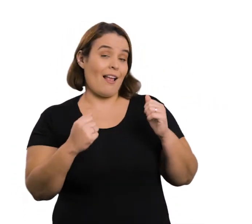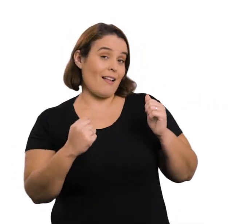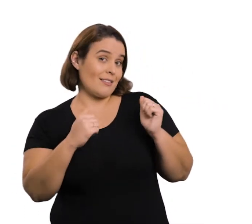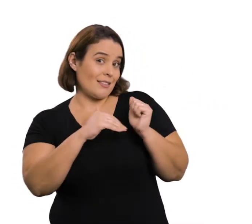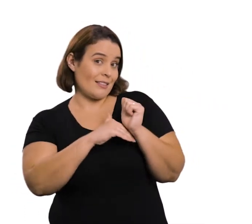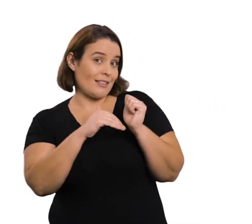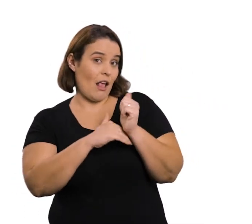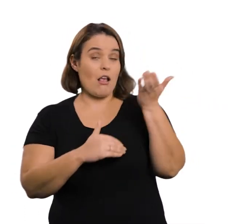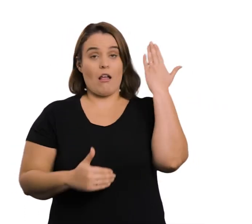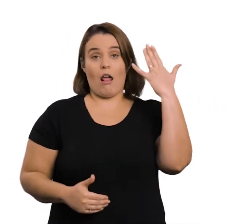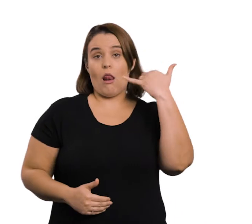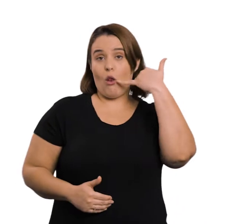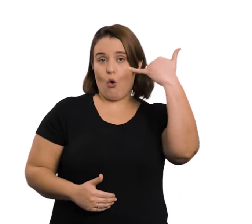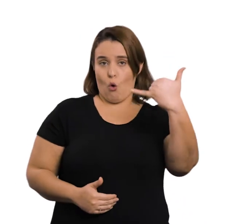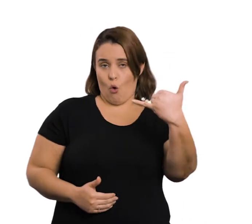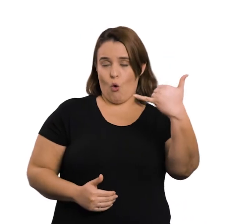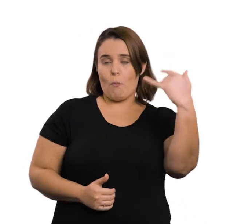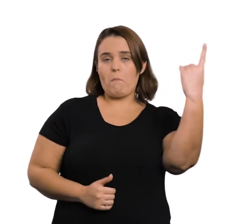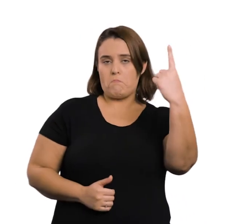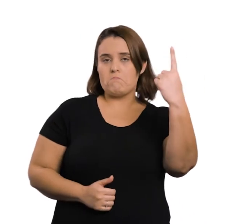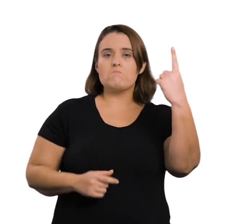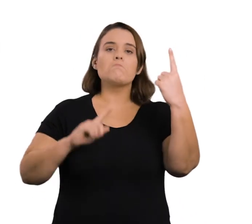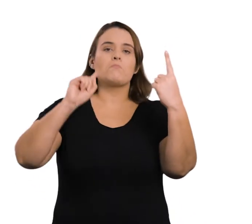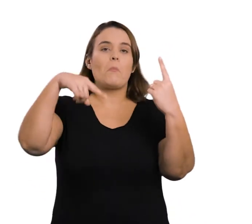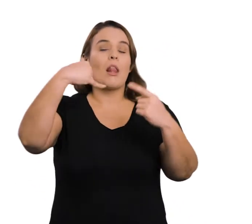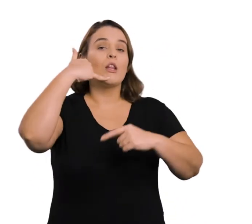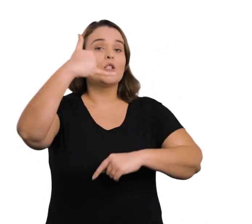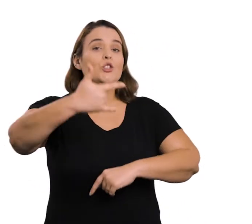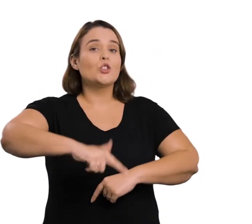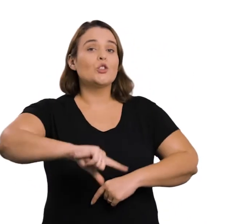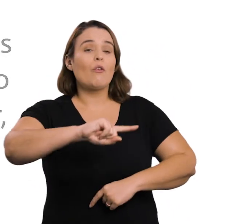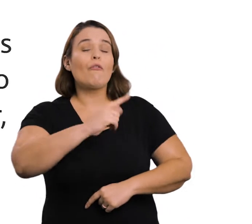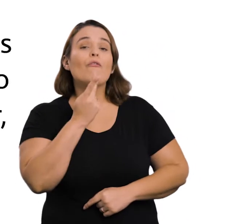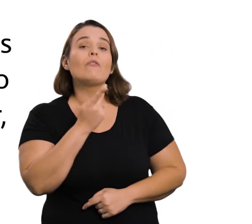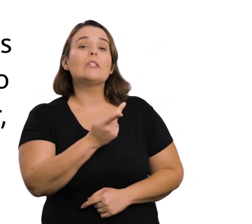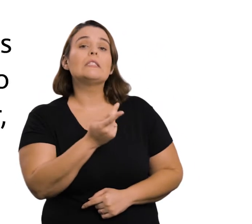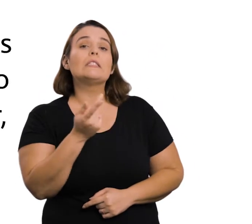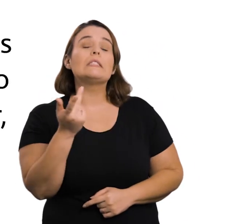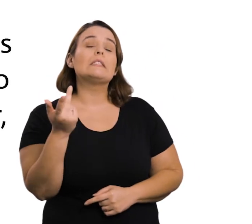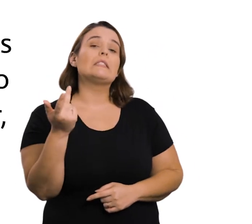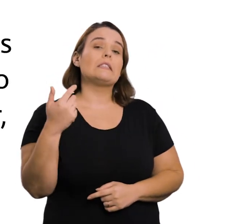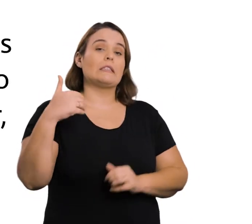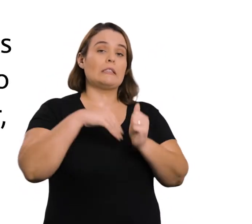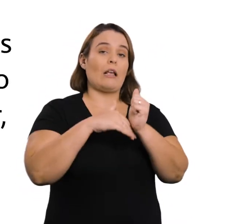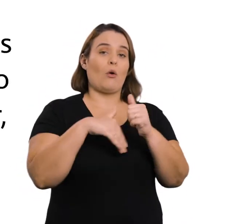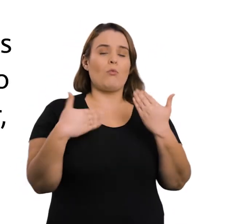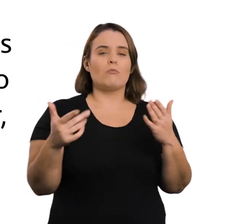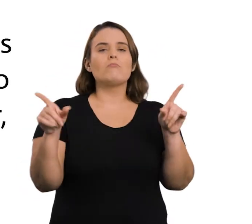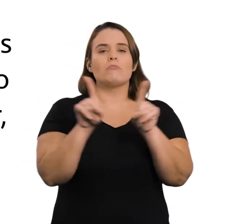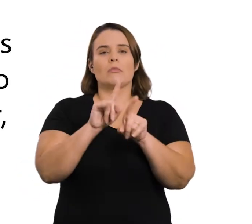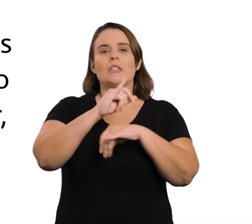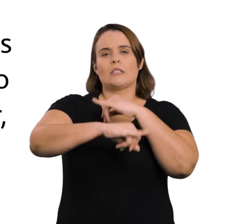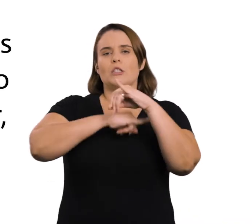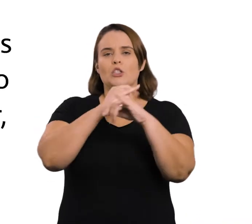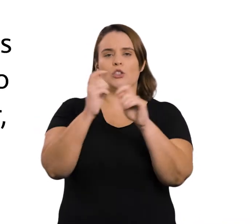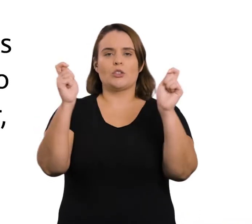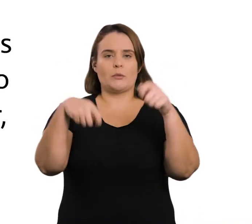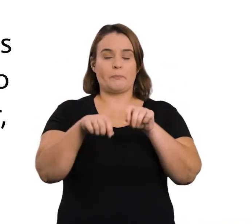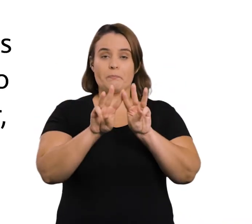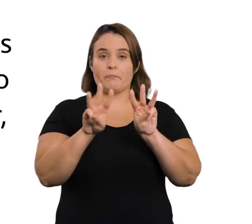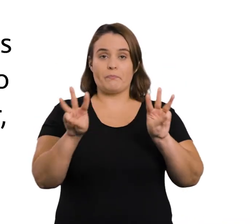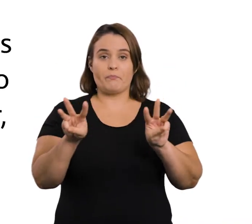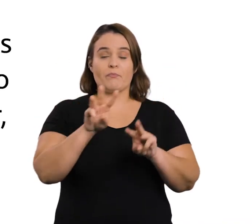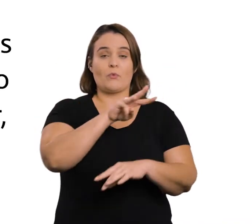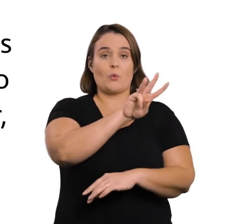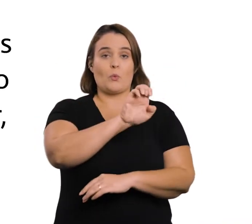informar ao atendente a senha fornecida na primeira ligação. Há também a possibilidade de fazer a denúncia via